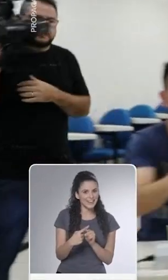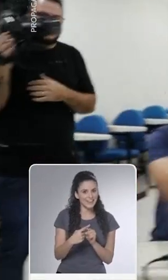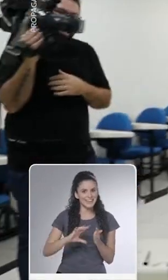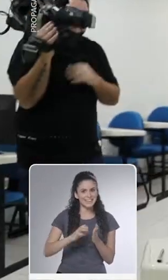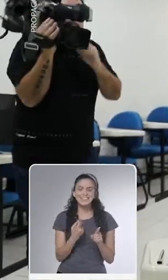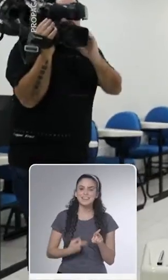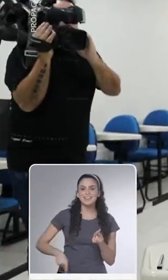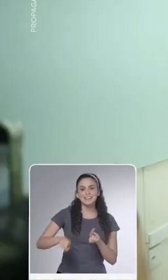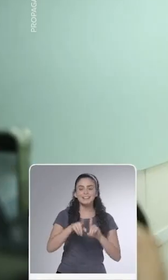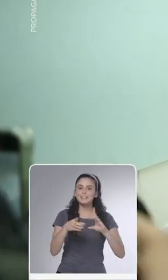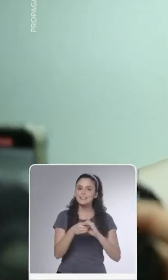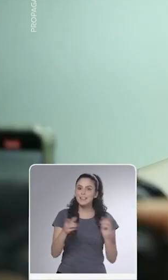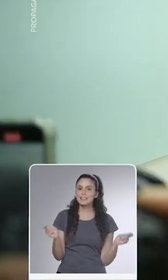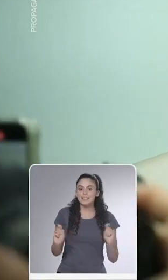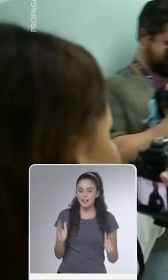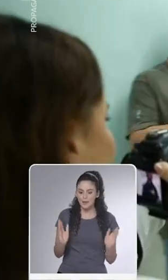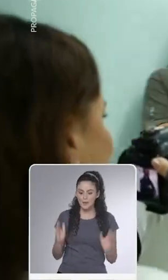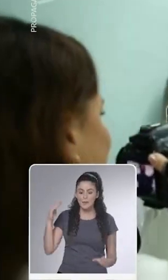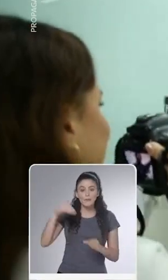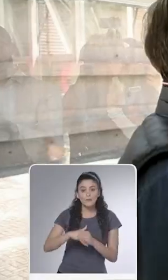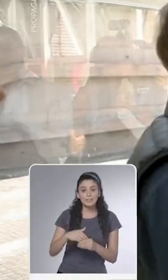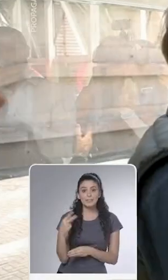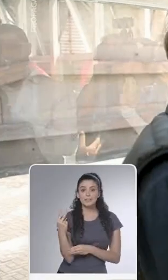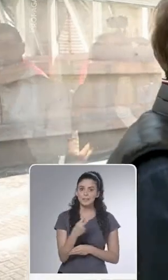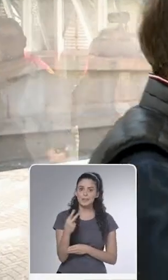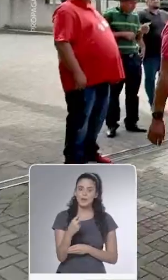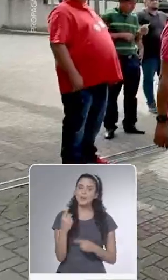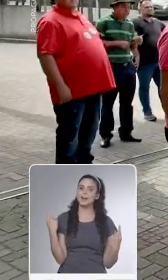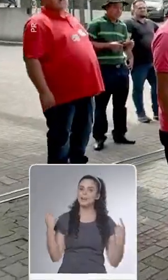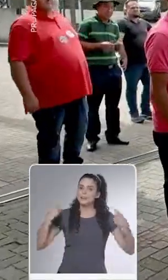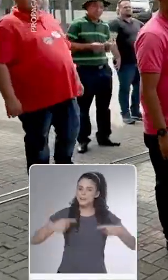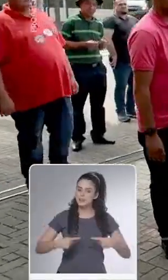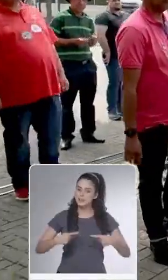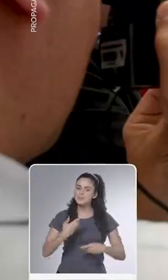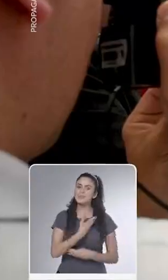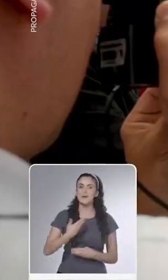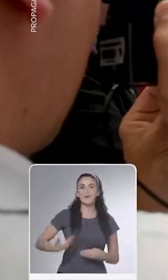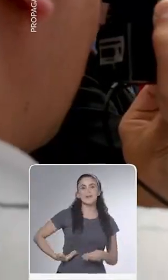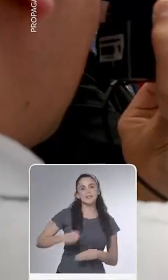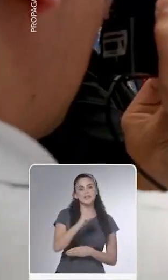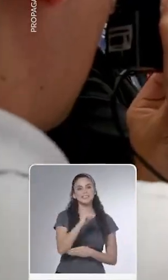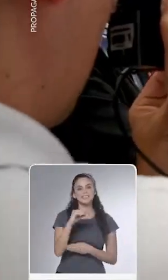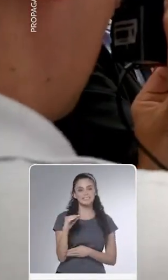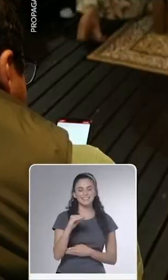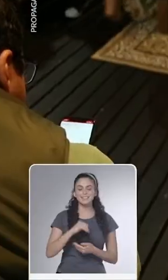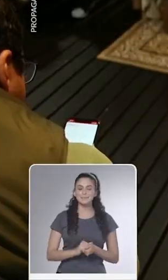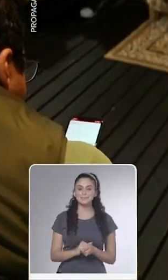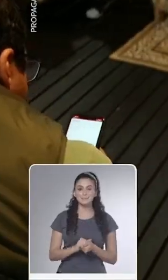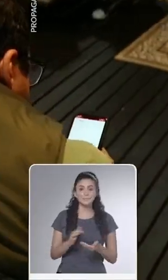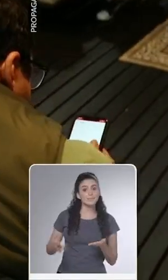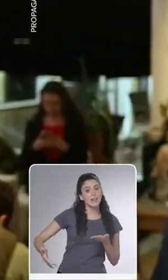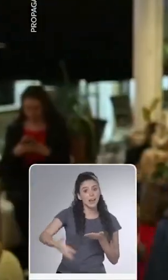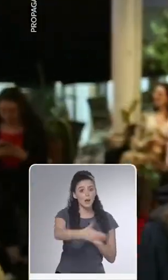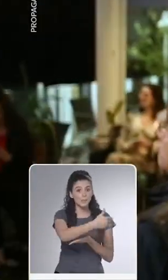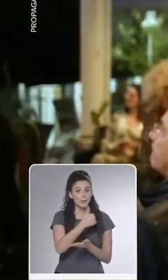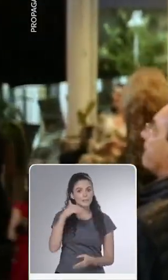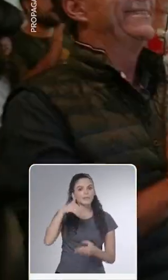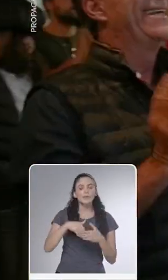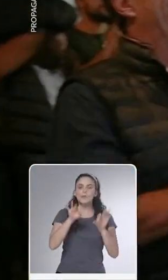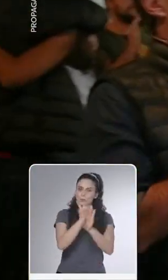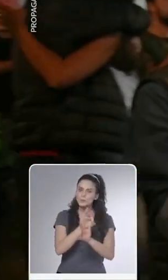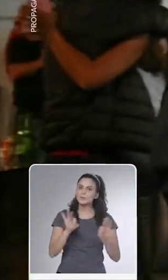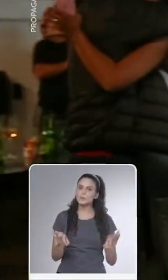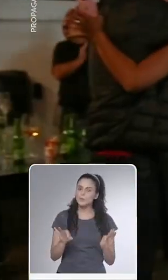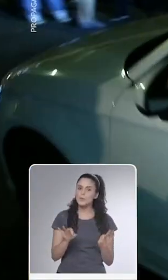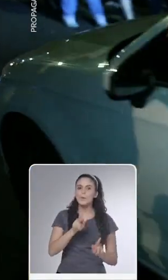candidatura de uma frente democrática chega ao segundo turno para disputar o governo catarinense. A apuração dos votos